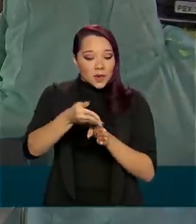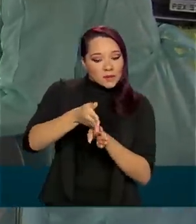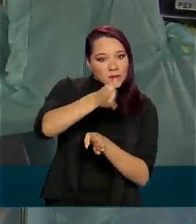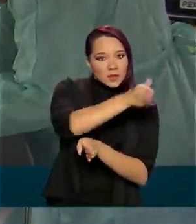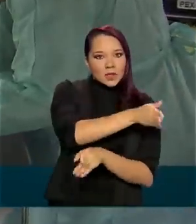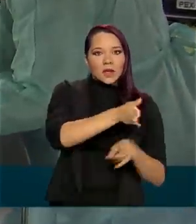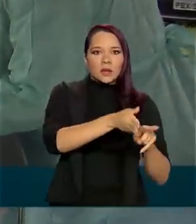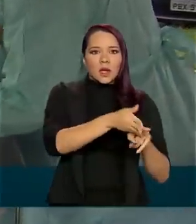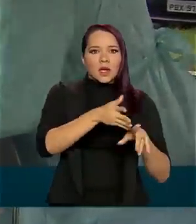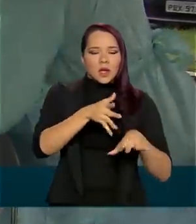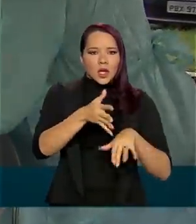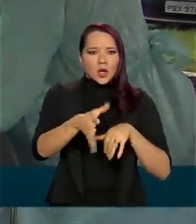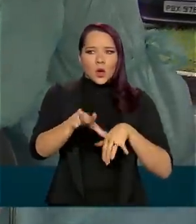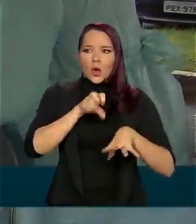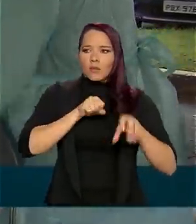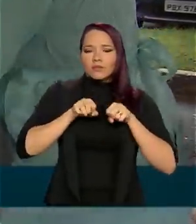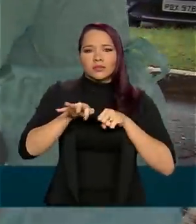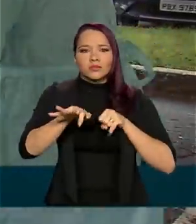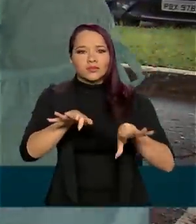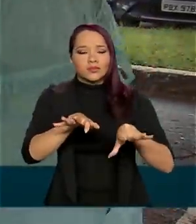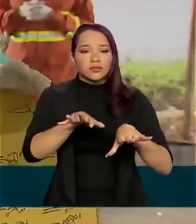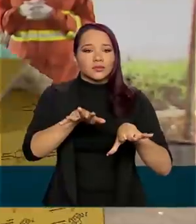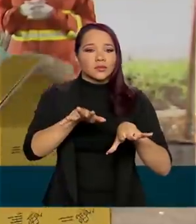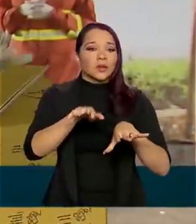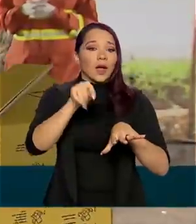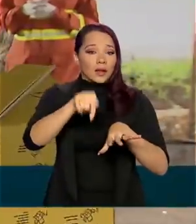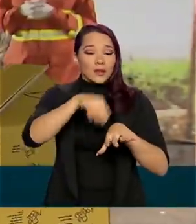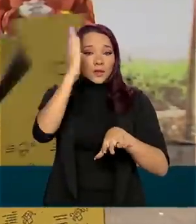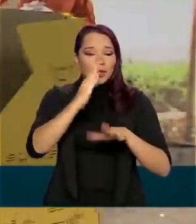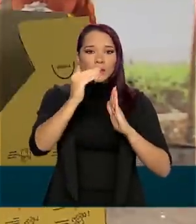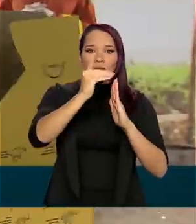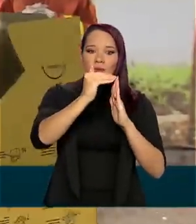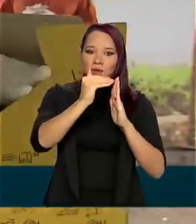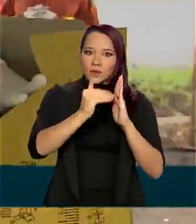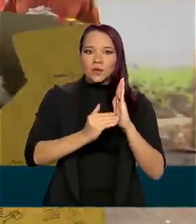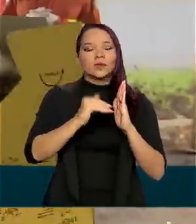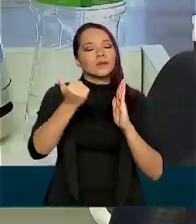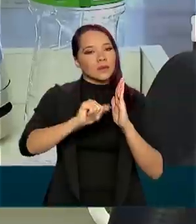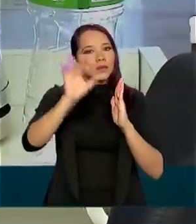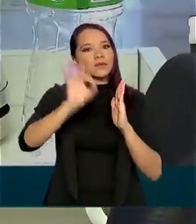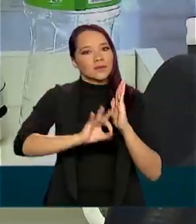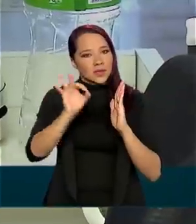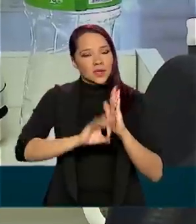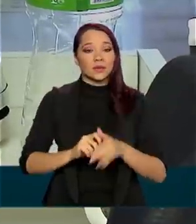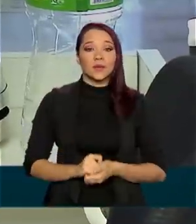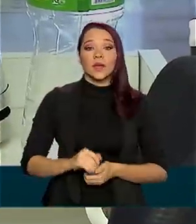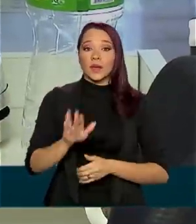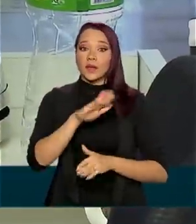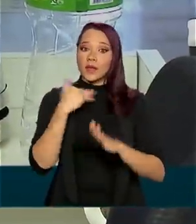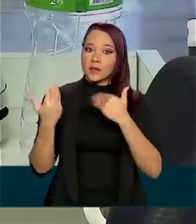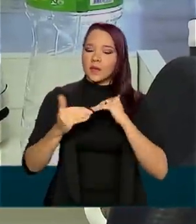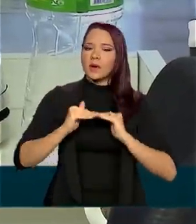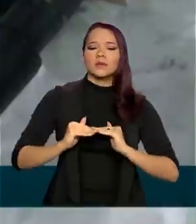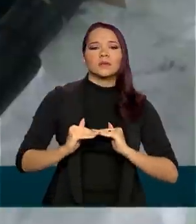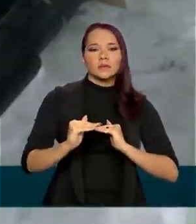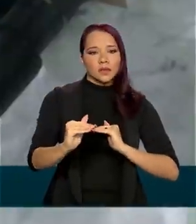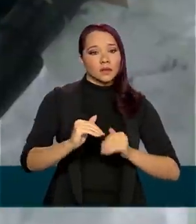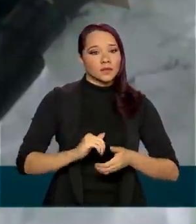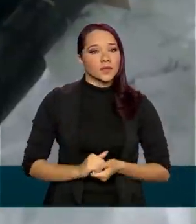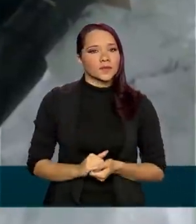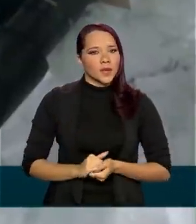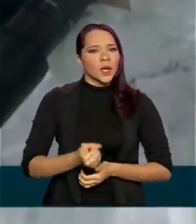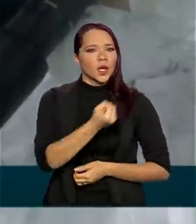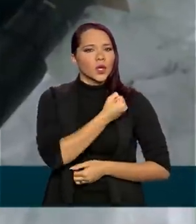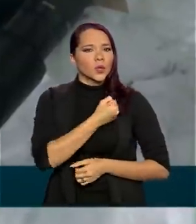as contaminações pelo novo coronavírus no Brasil caíram em 11% e as mortes ficaram estáveis. Em